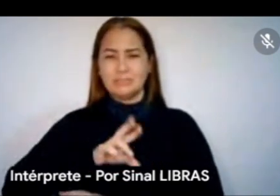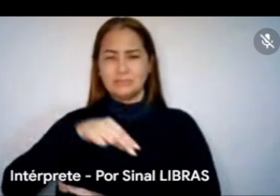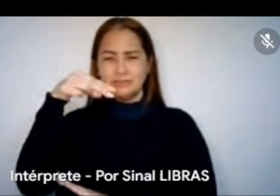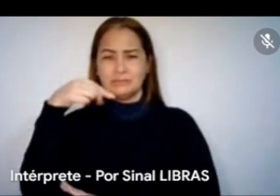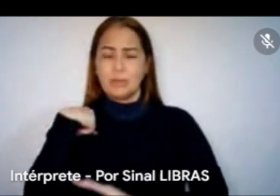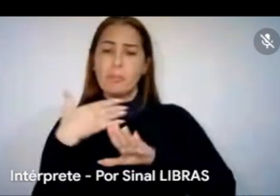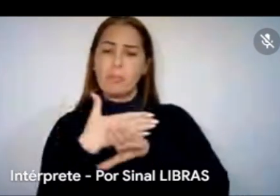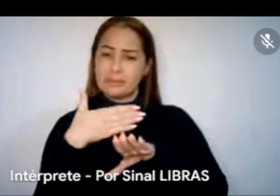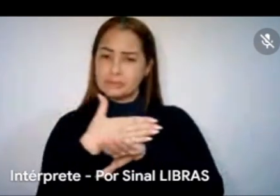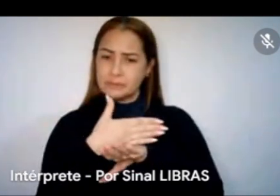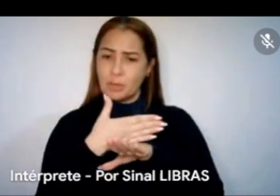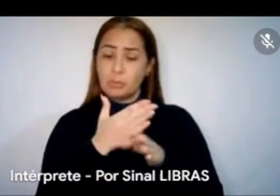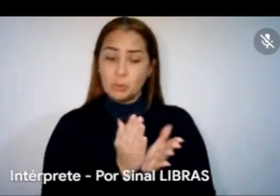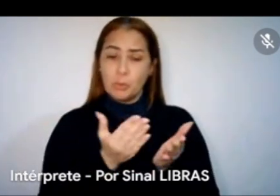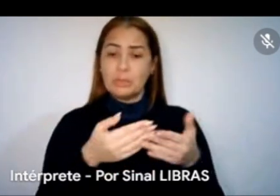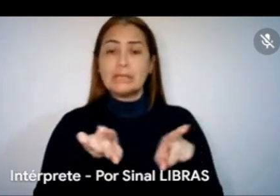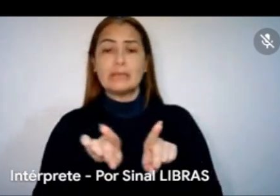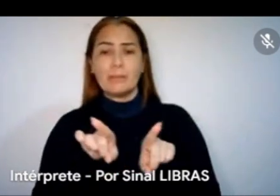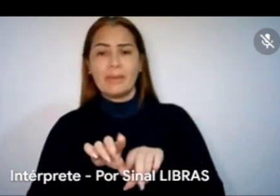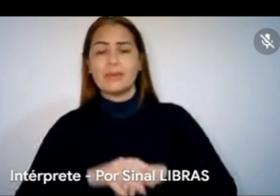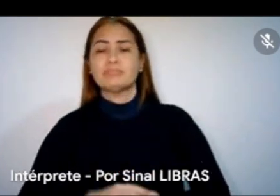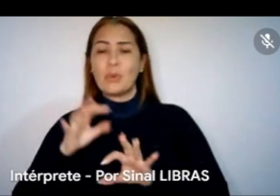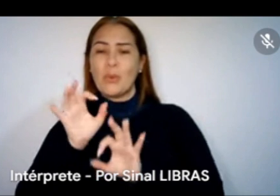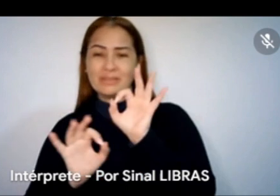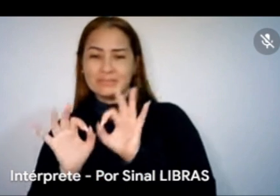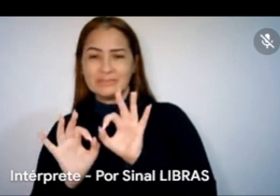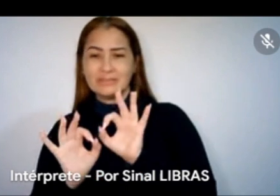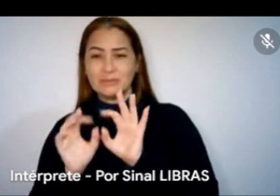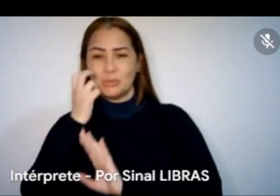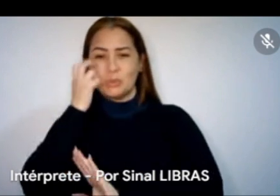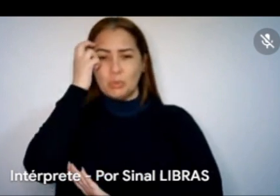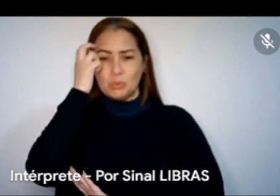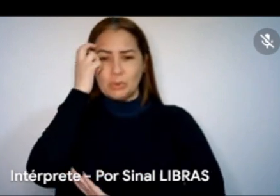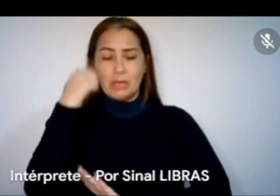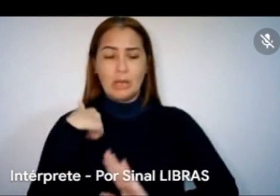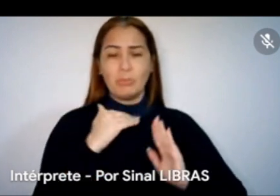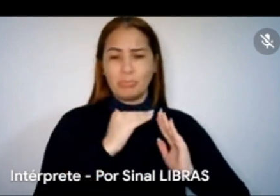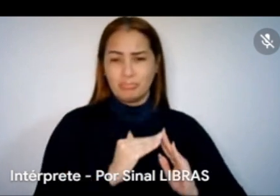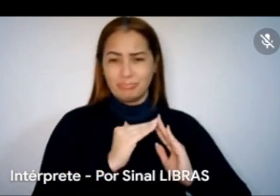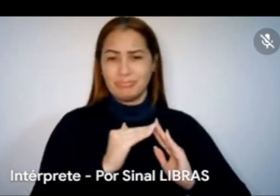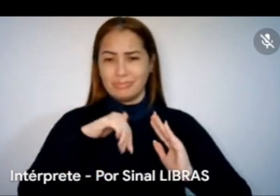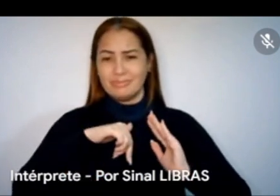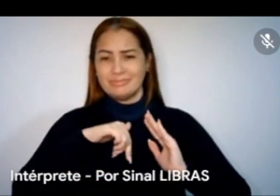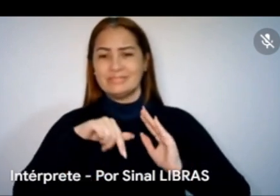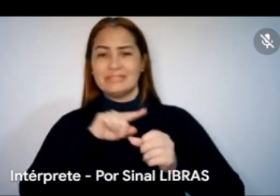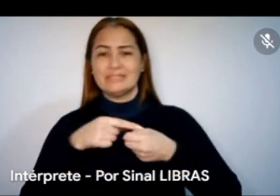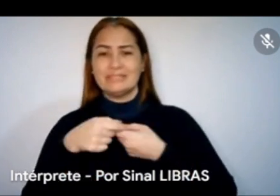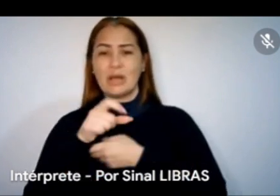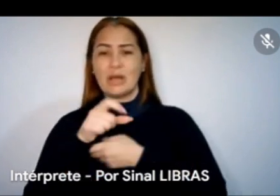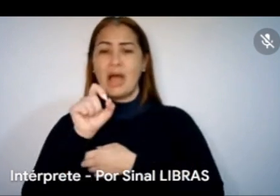do Rio Grande do Norte, mas também como agente cultural, Atuante na cidade há quase dez anos, e acho que é importante esses momentos aqui de